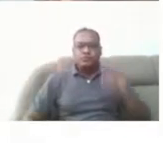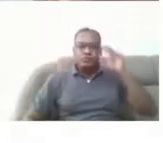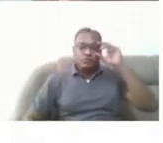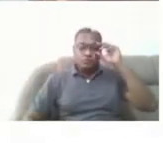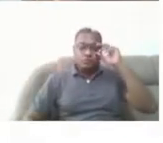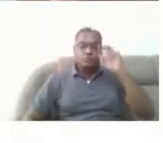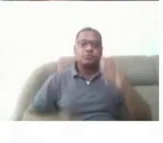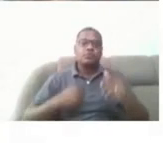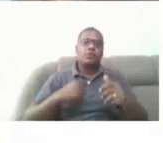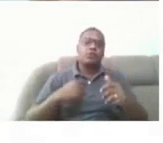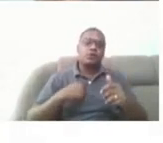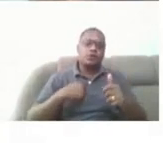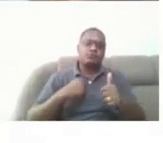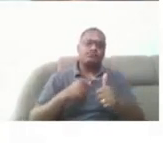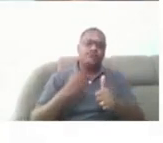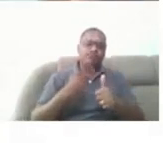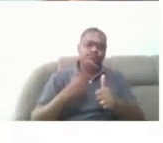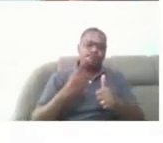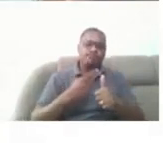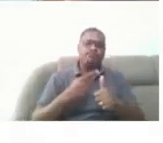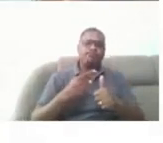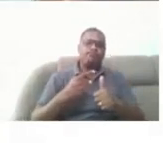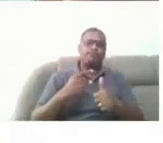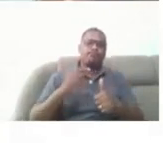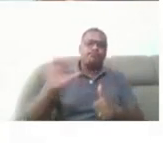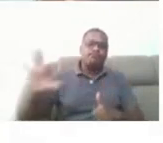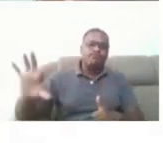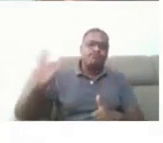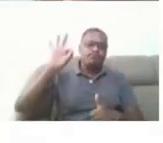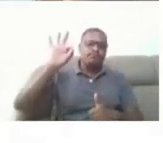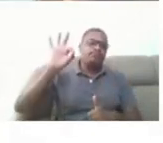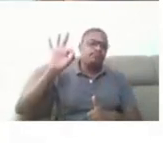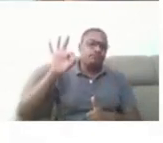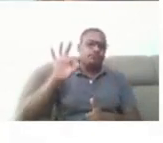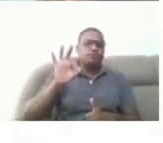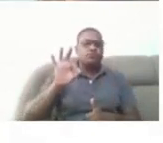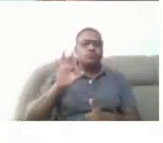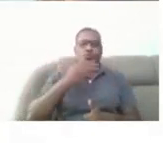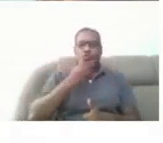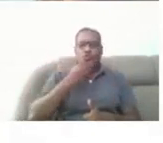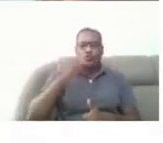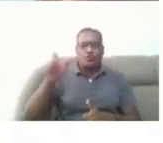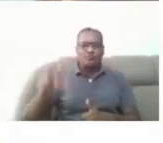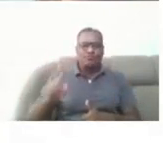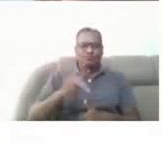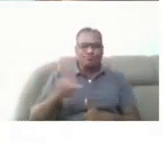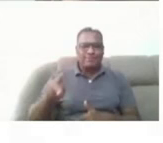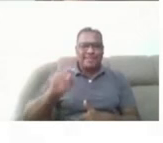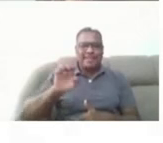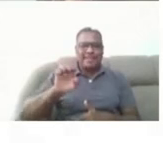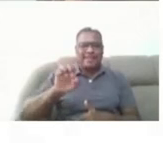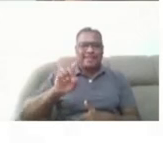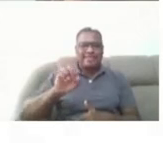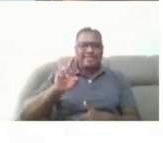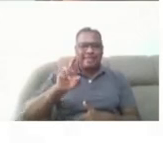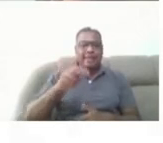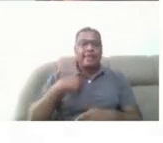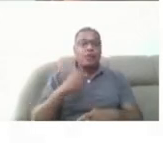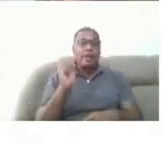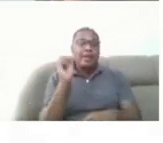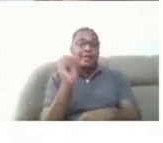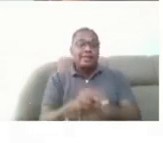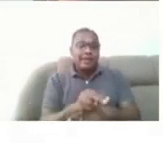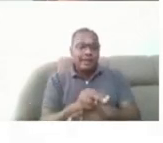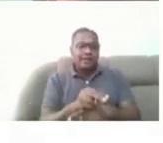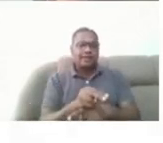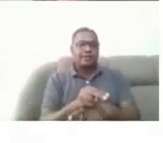Primeira fala que eu trago deles, né? Do professor Eder, né? Quando eu entro na universidade, eu saio de um mundo